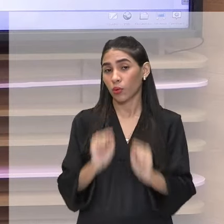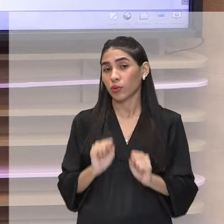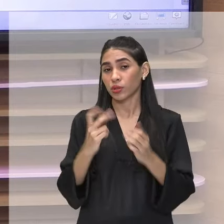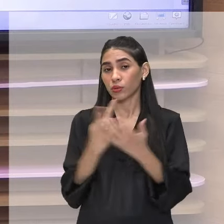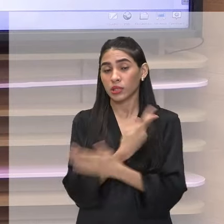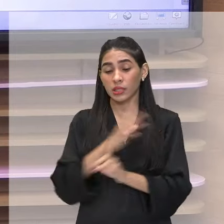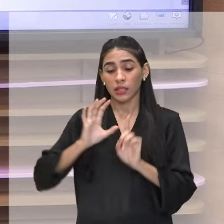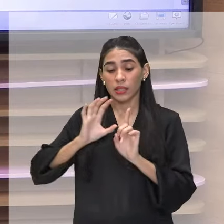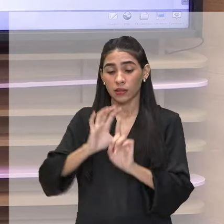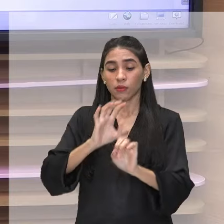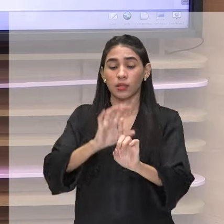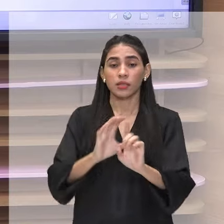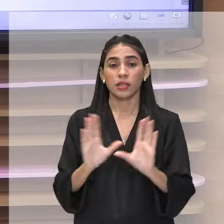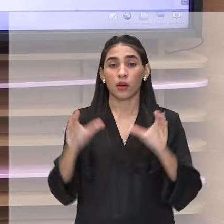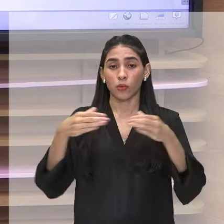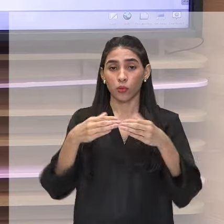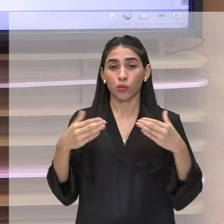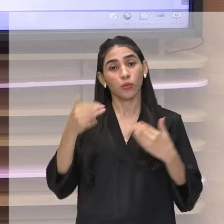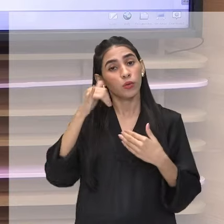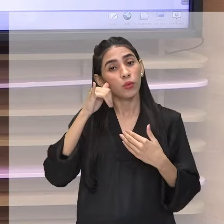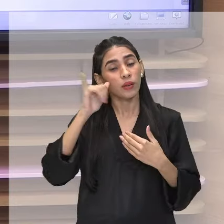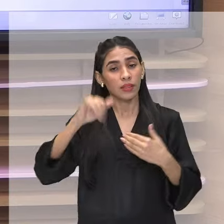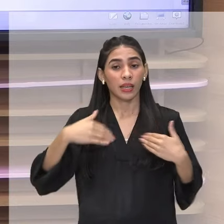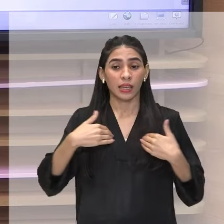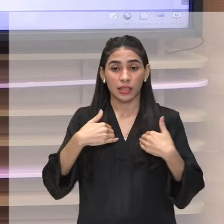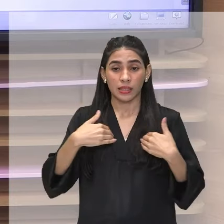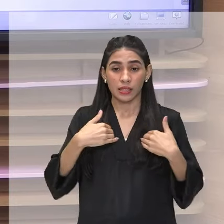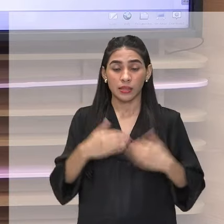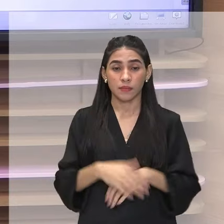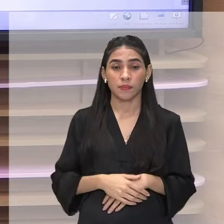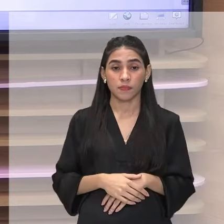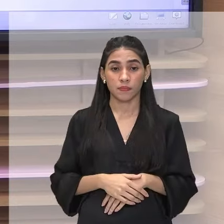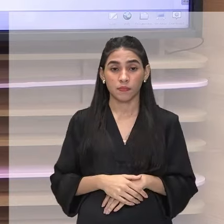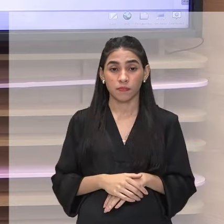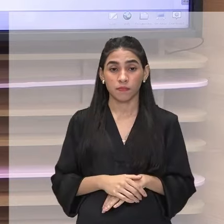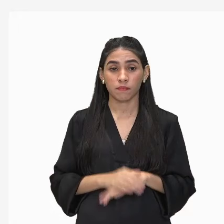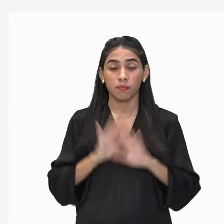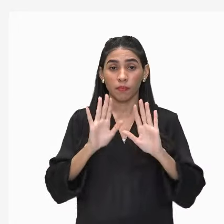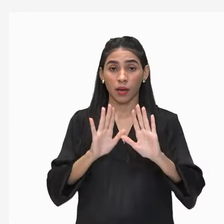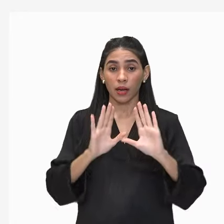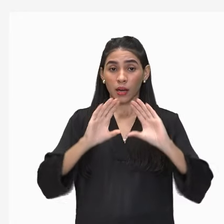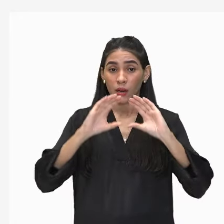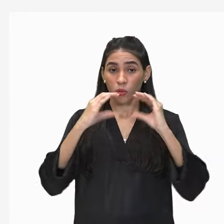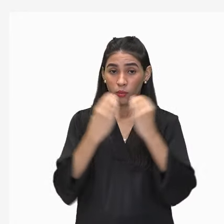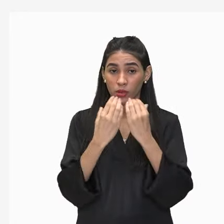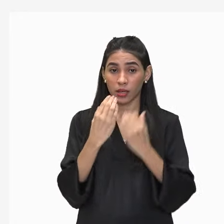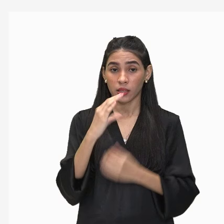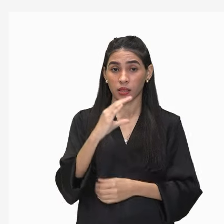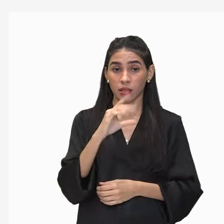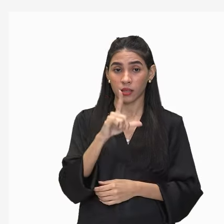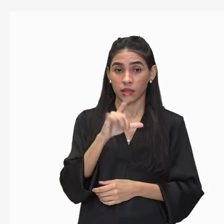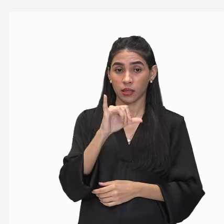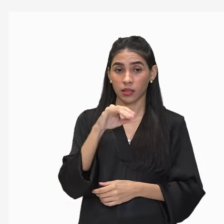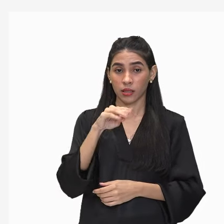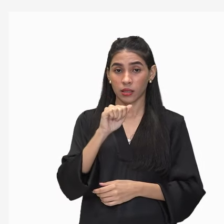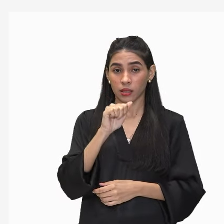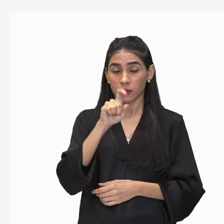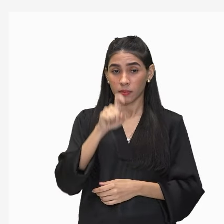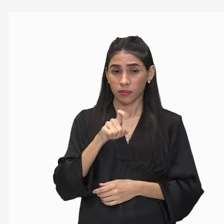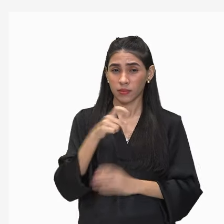o crescimento de uma população. E quando falamos da comunidade Clímax, vamos observar o que ela significa.